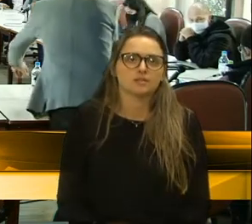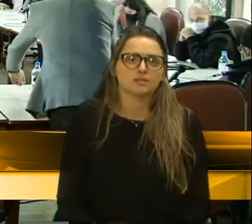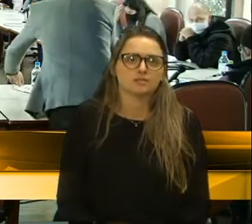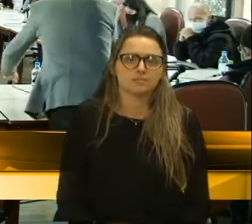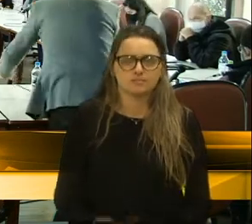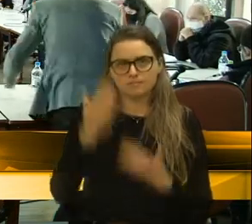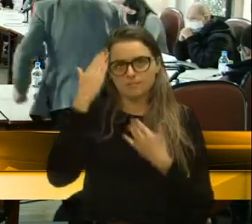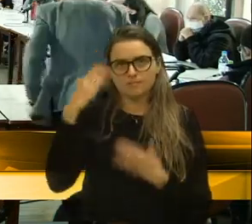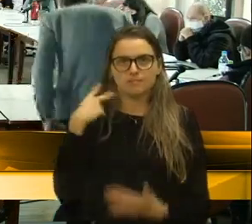Obrigado, vereadora Diló.